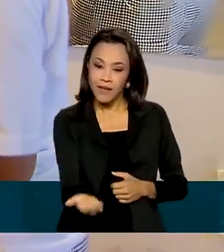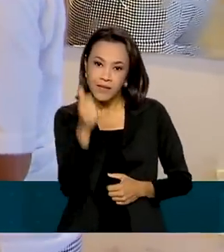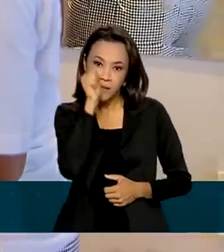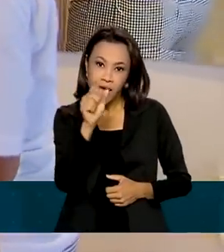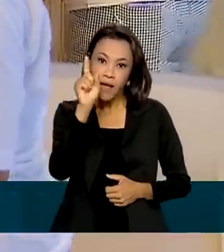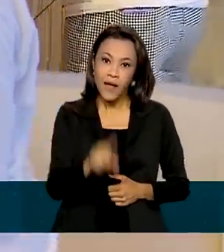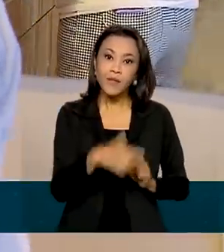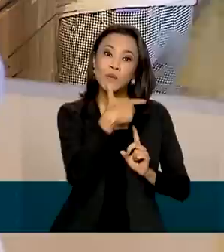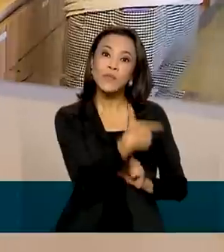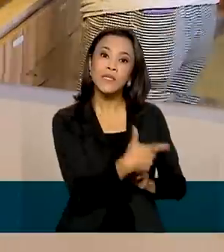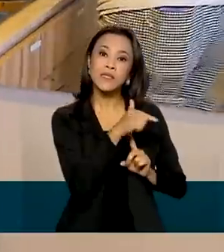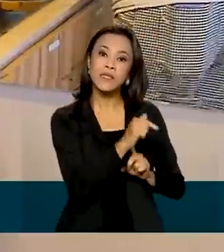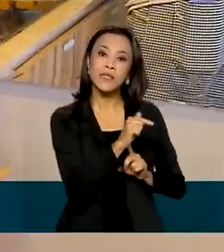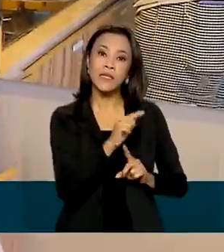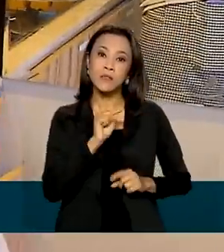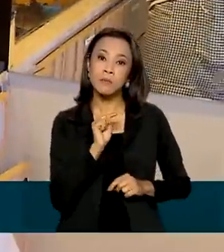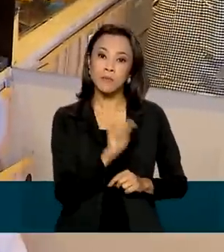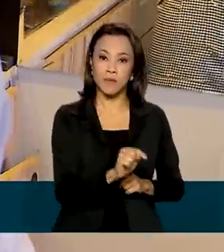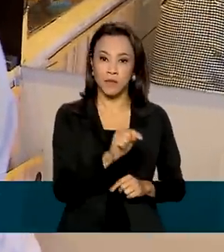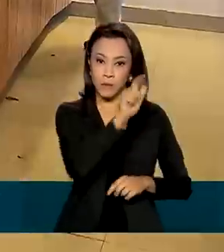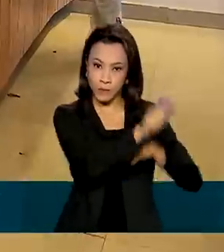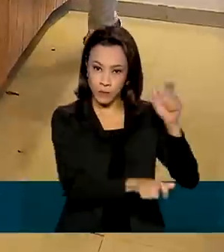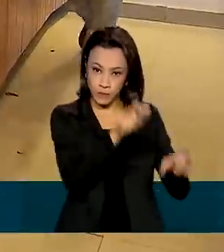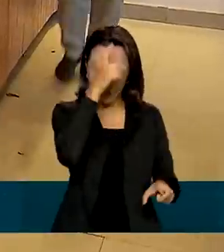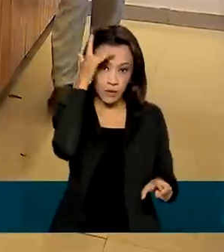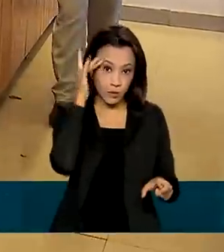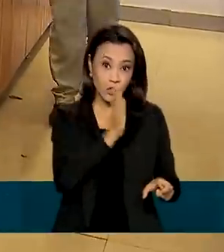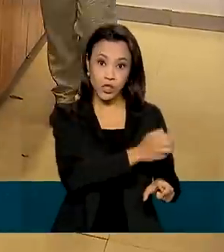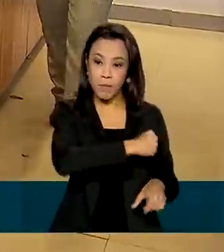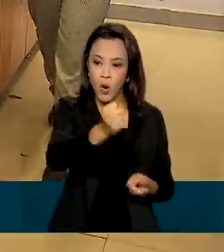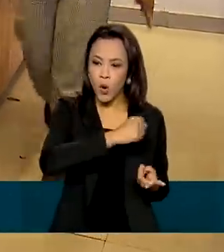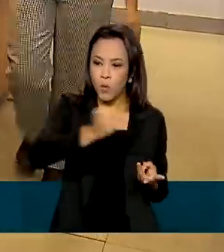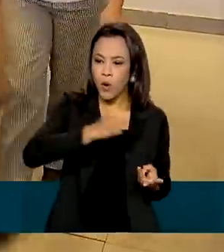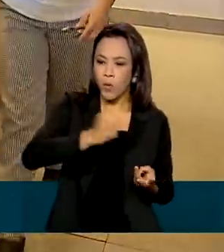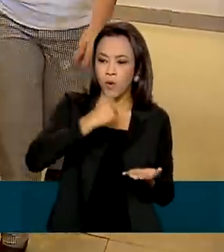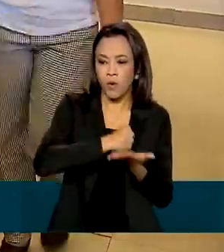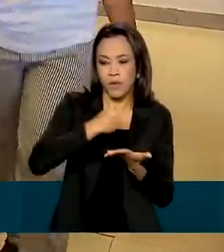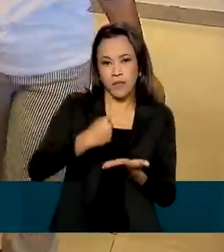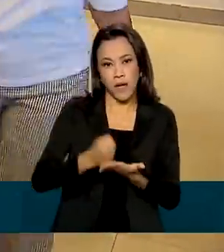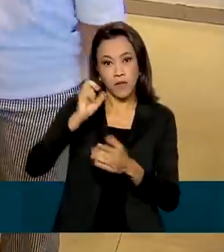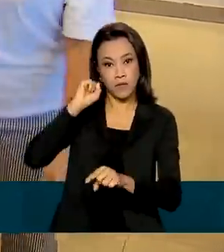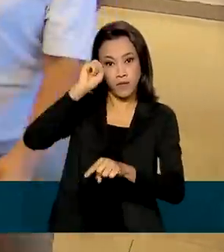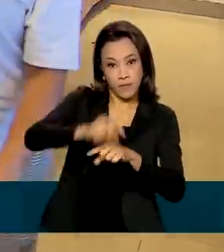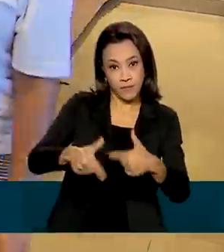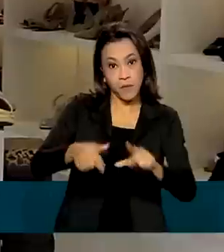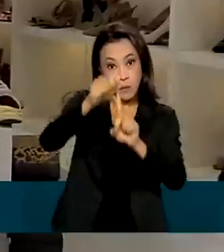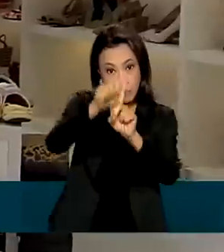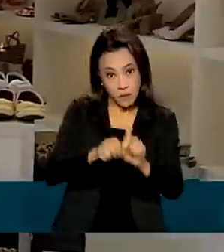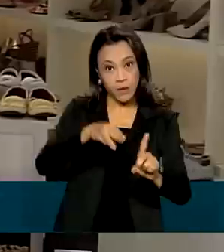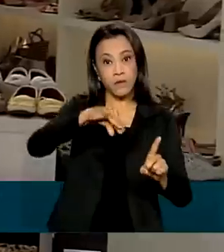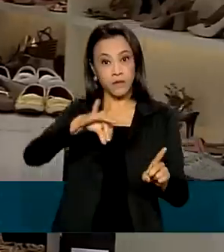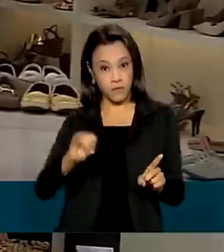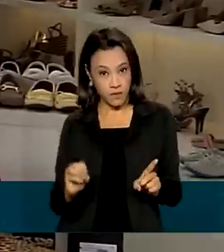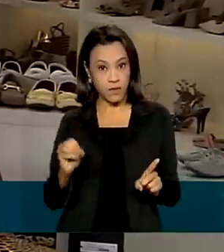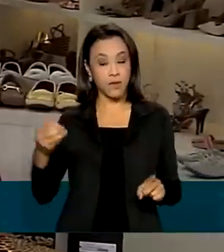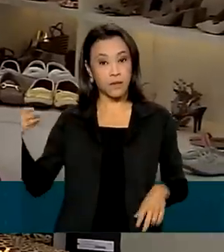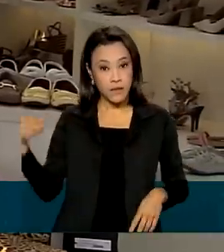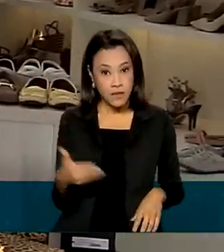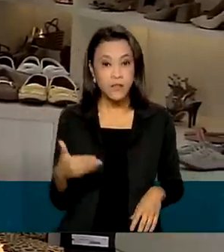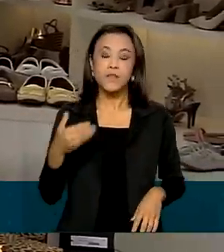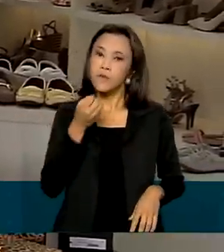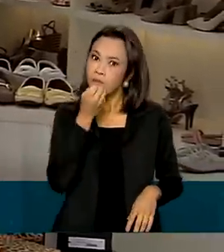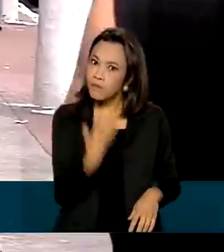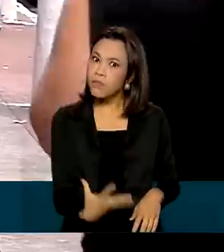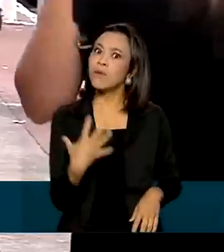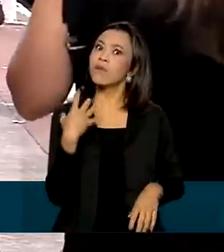277 mil pessoas contratadas com carteira assinada em maio. O saldo também foi